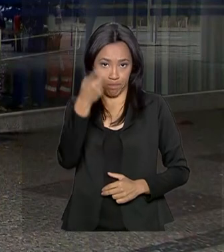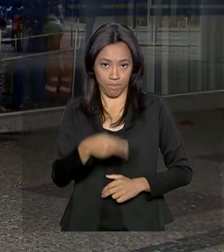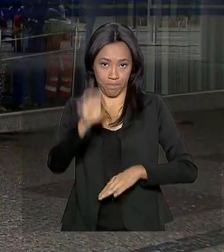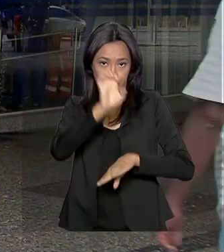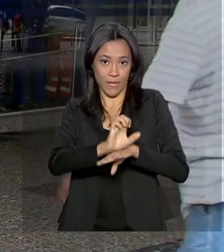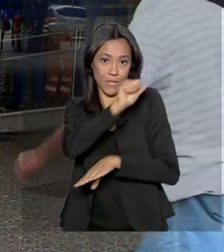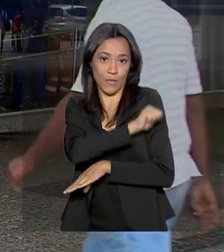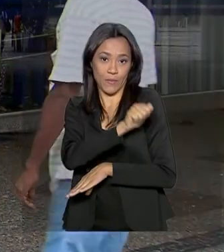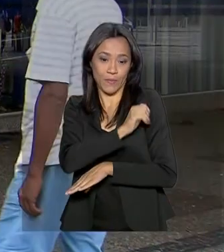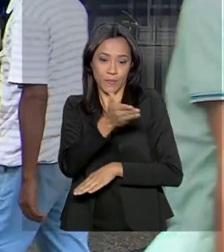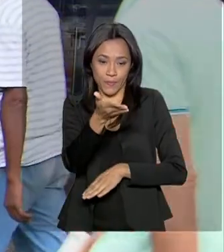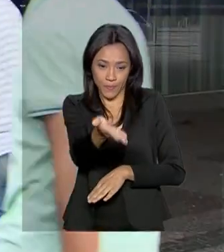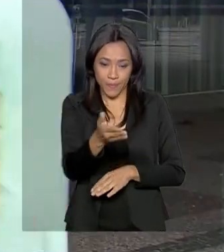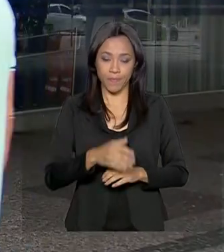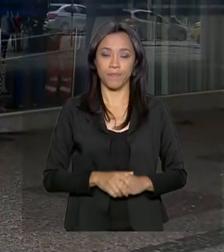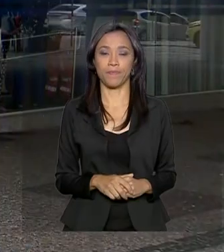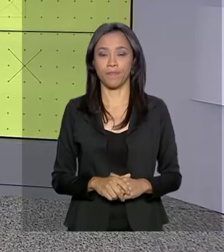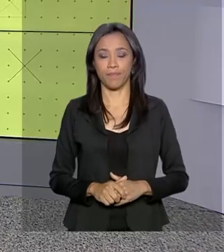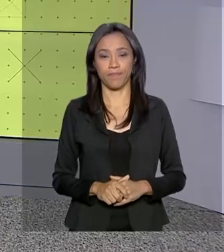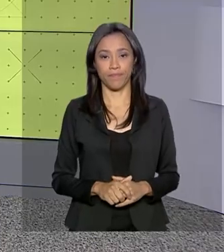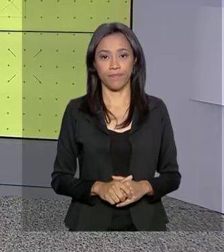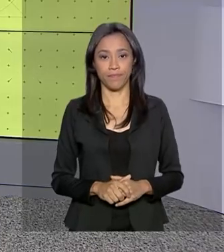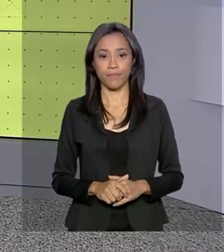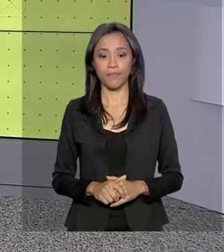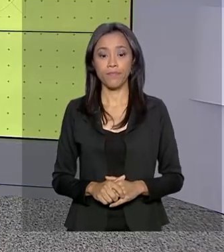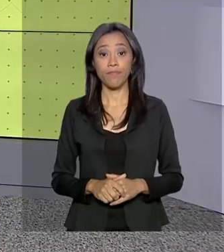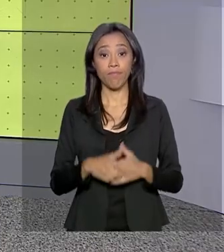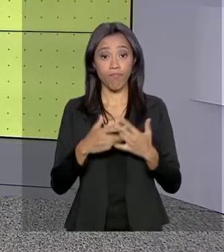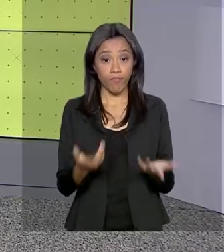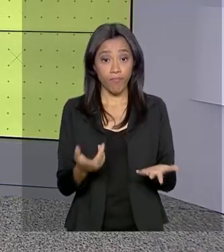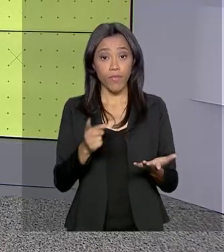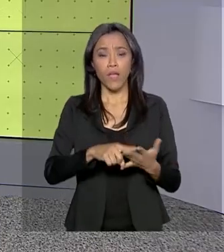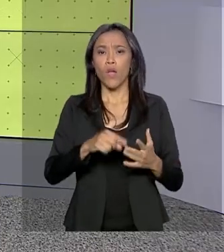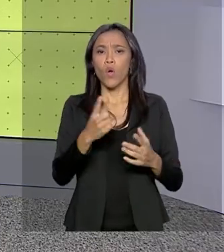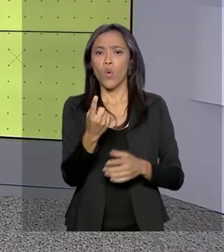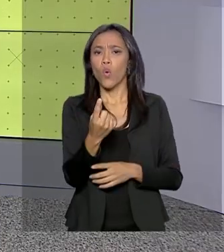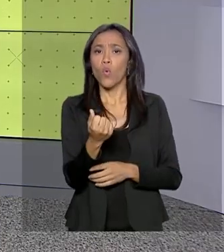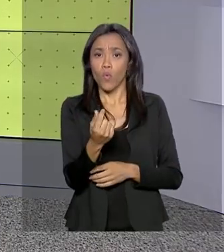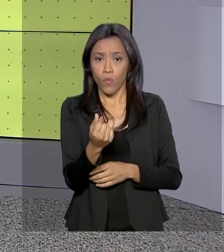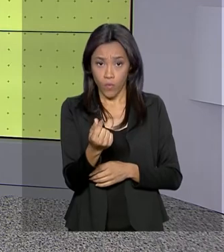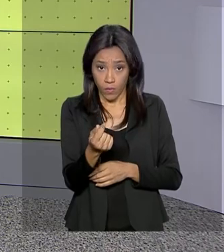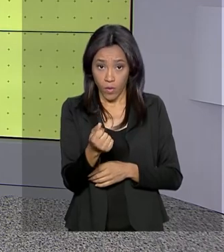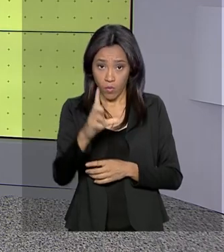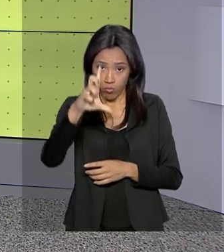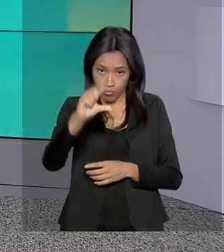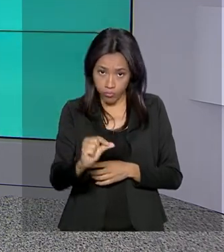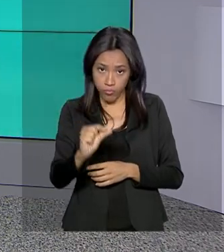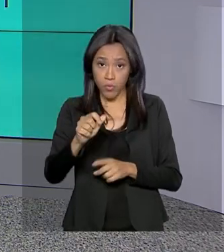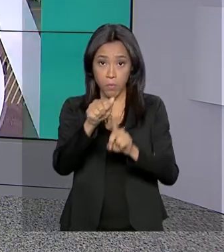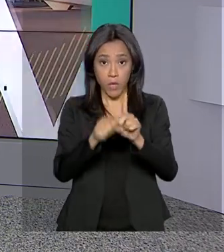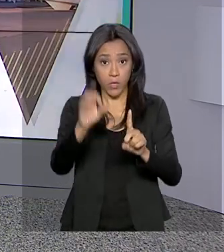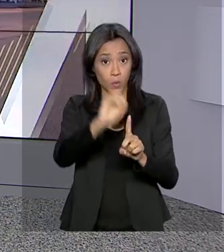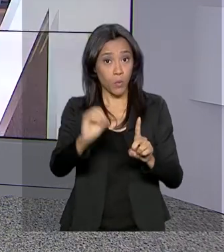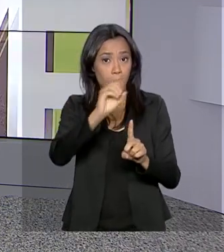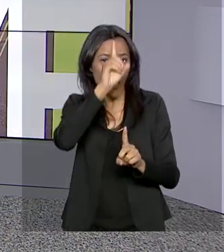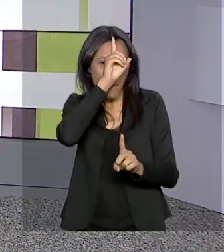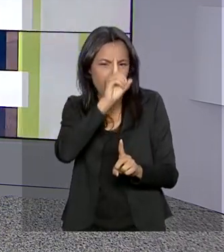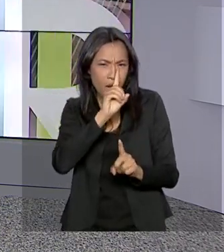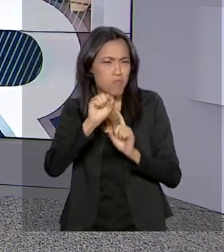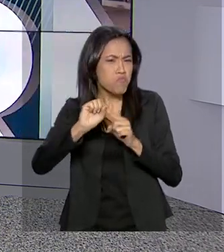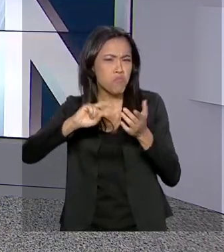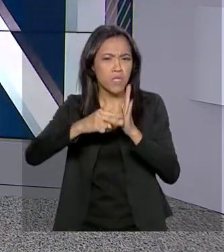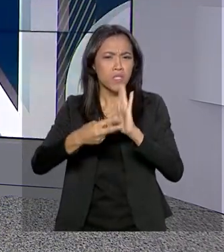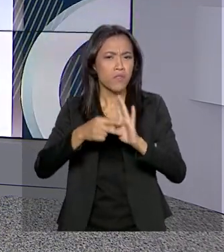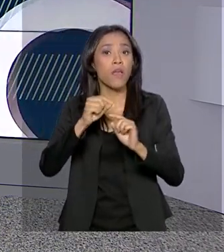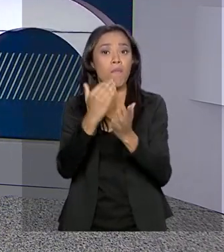de Janeiro, Priscila Terezo para o Governo Agora. A bandeira tarifária neste mês de outubro será amarela, o que significa uma cobrança